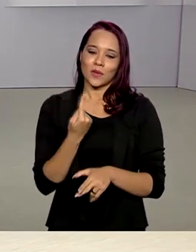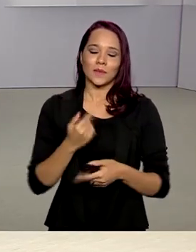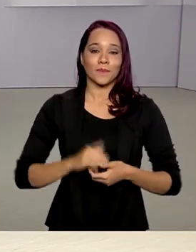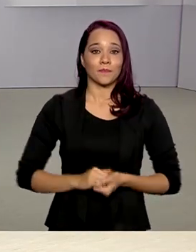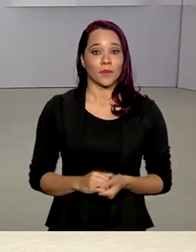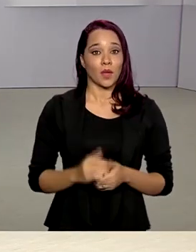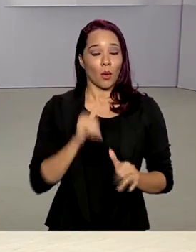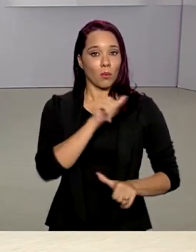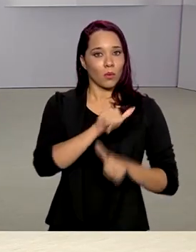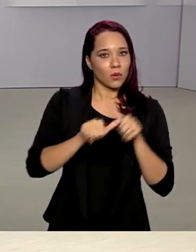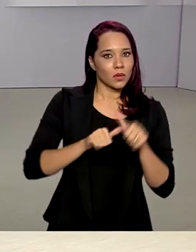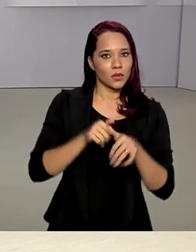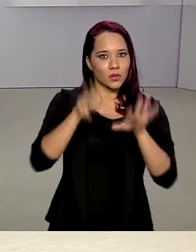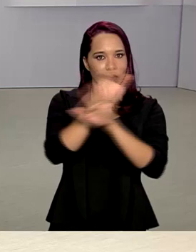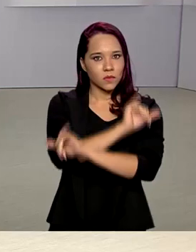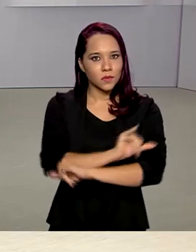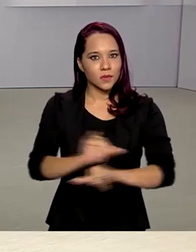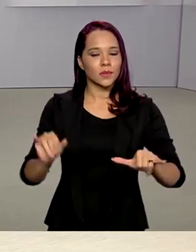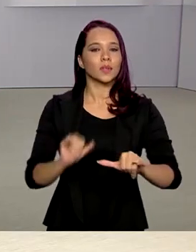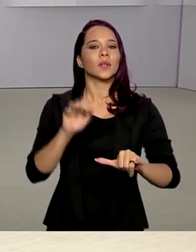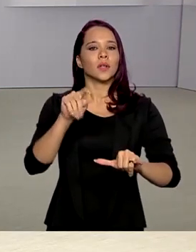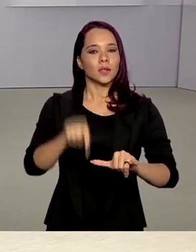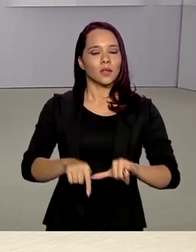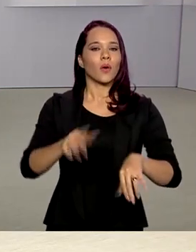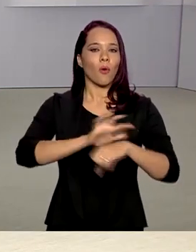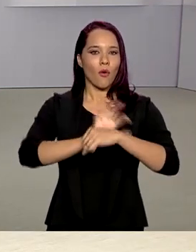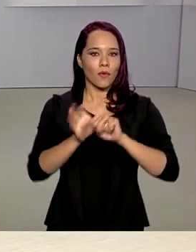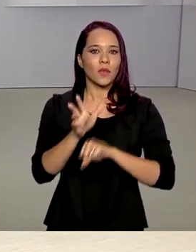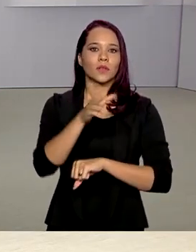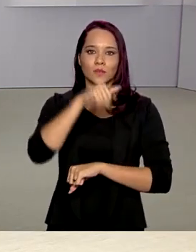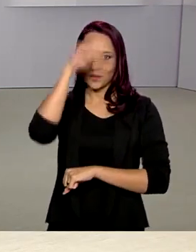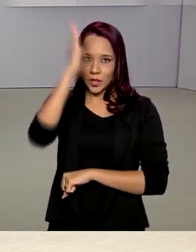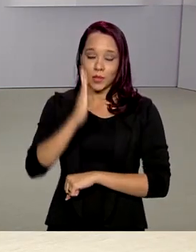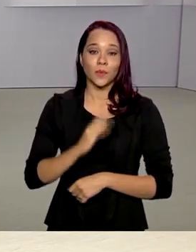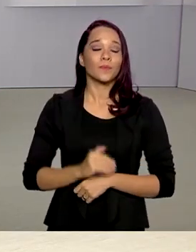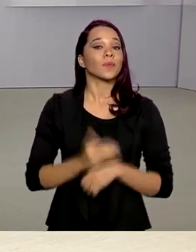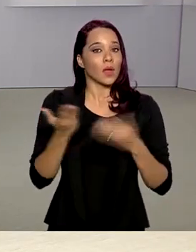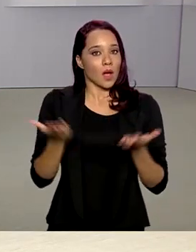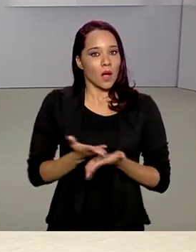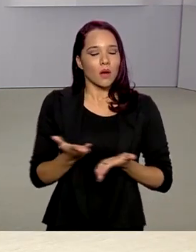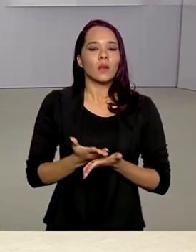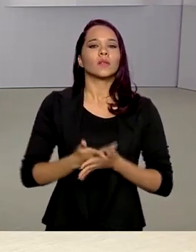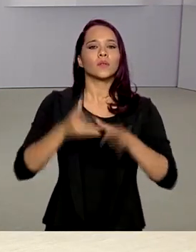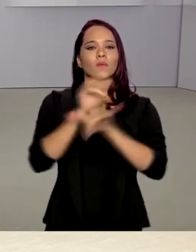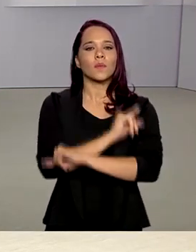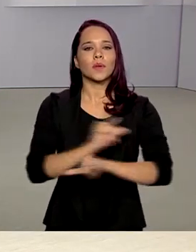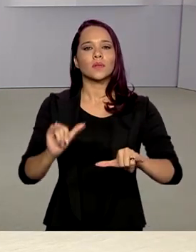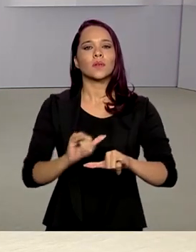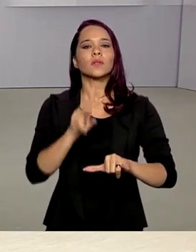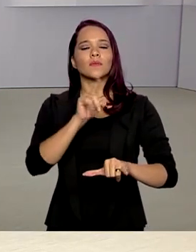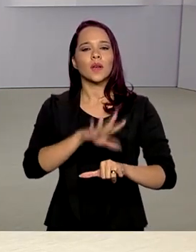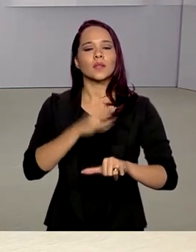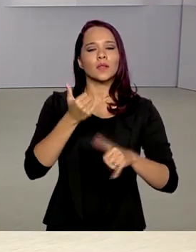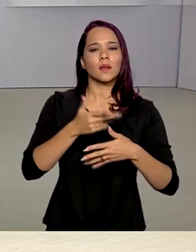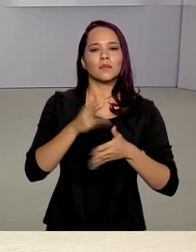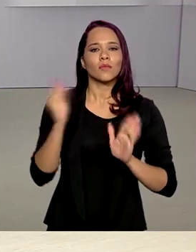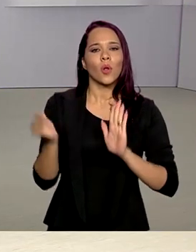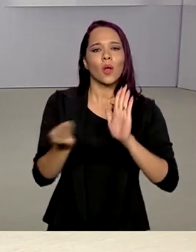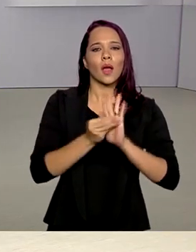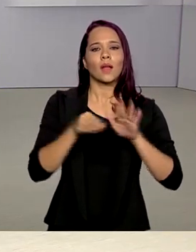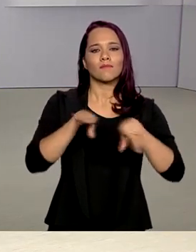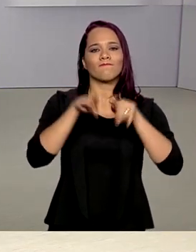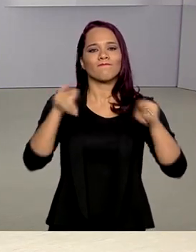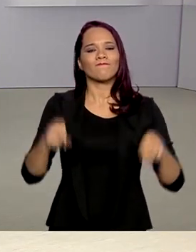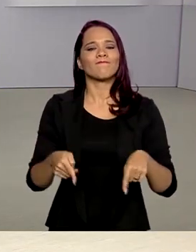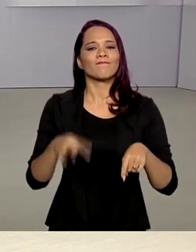Mudanças na divulgação dos dados da Covid-19 no país. A partir de agora, as informações vão ser publicadas em uma plataforma